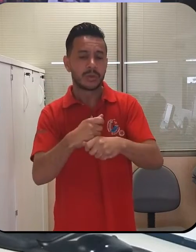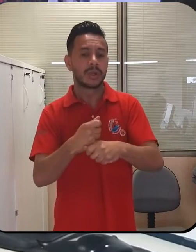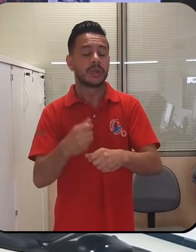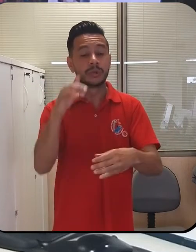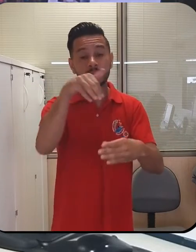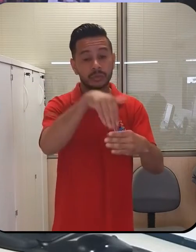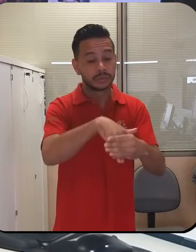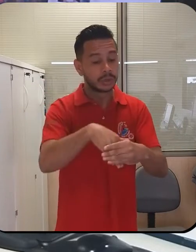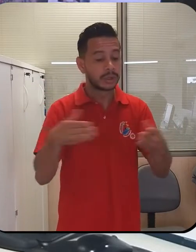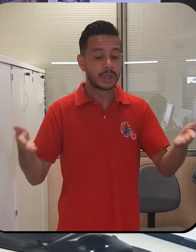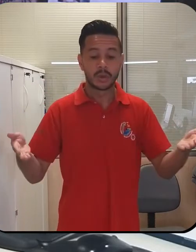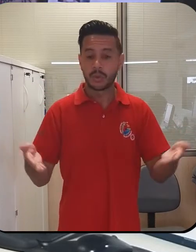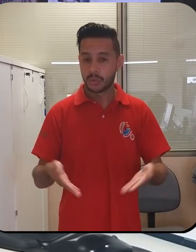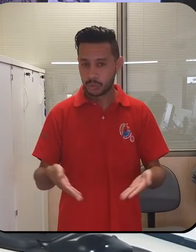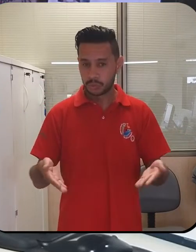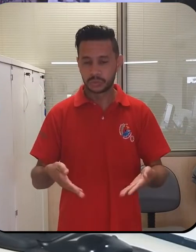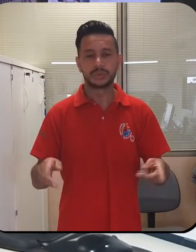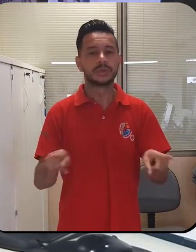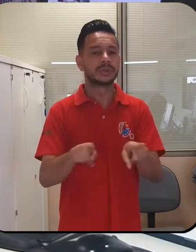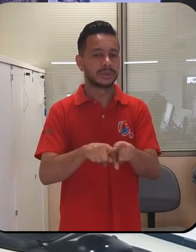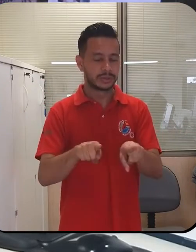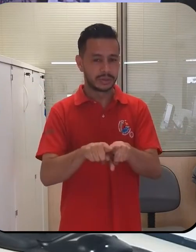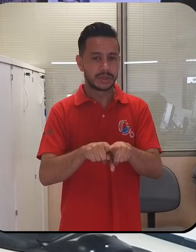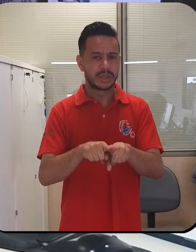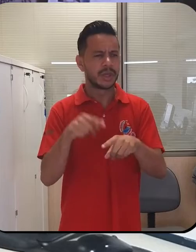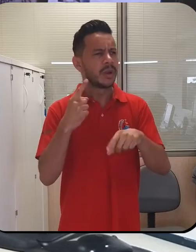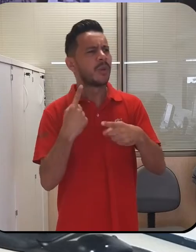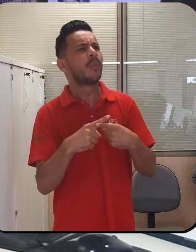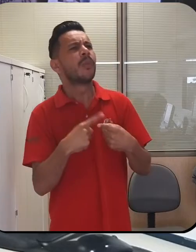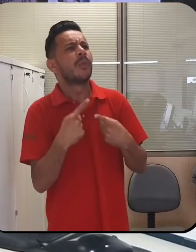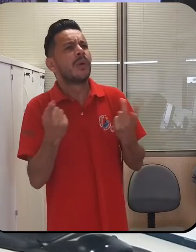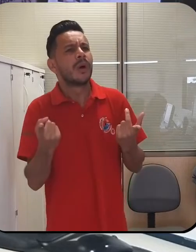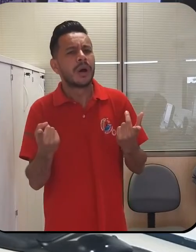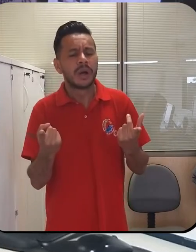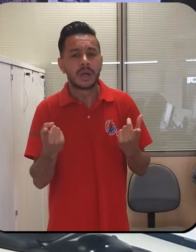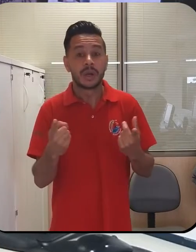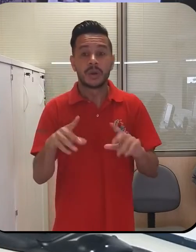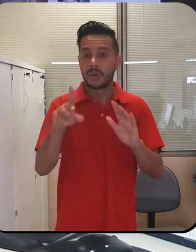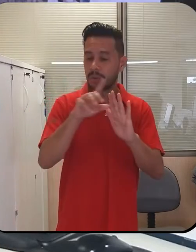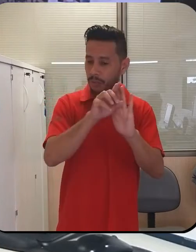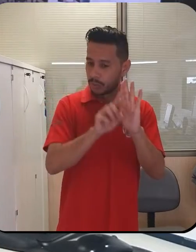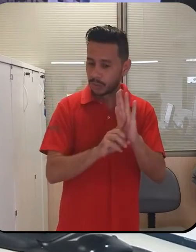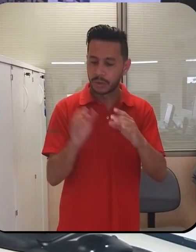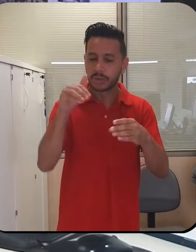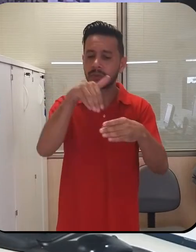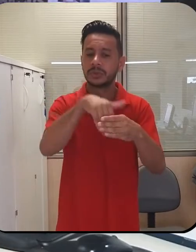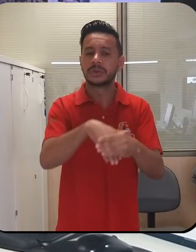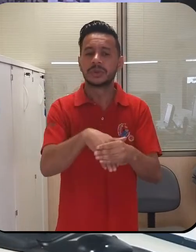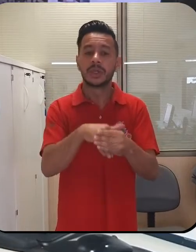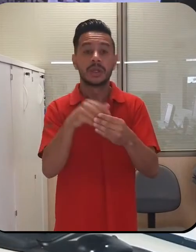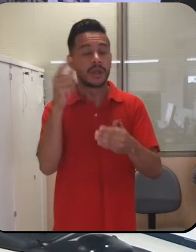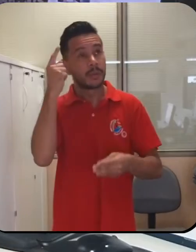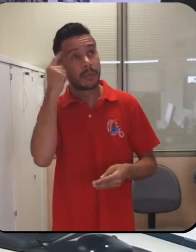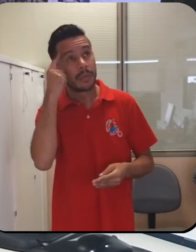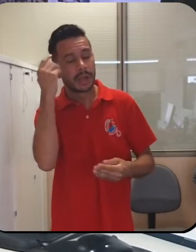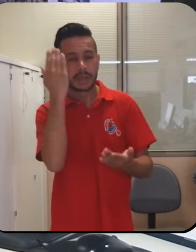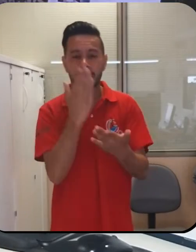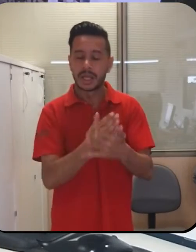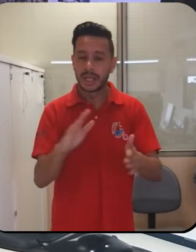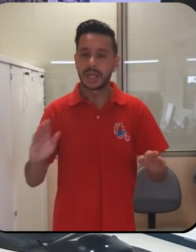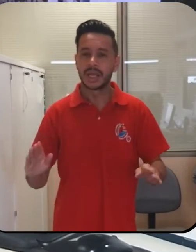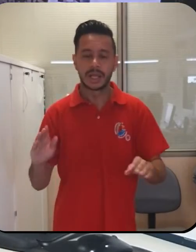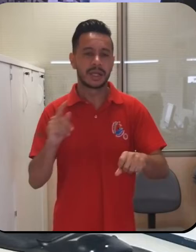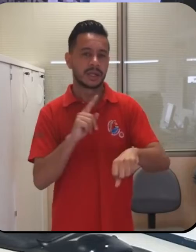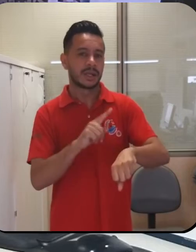na Câmara dos Deputados. Essa medida acaba com pagamento de horas extras e também acaba com adicional e folgas aos